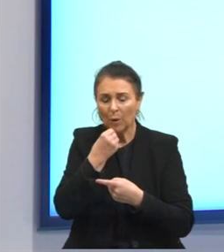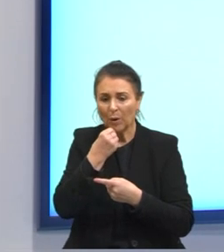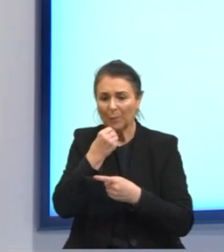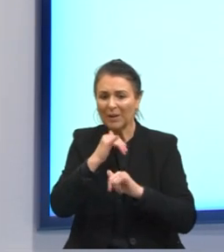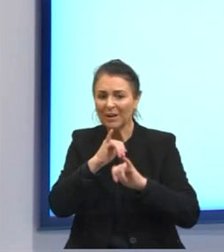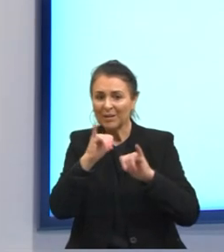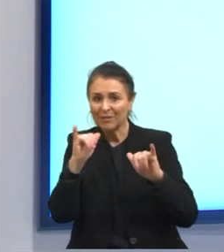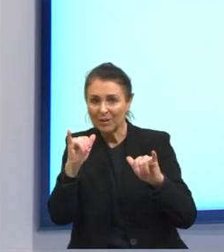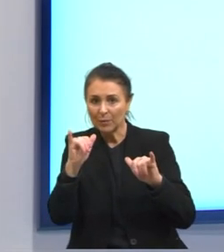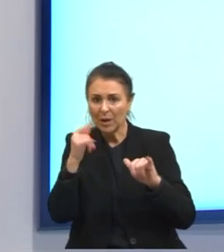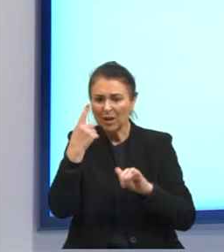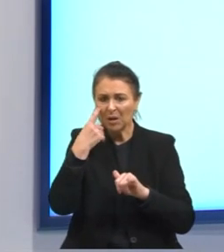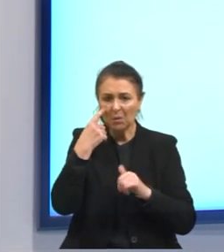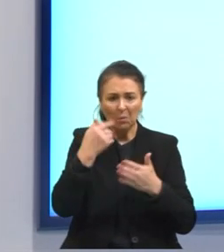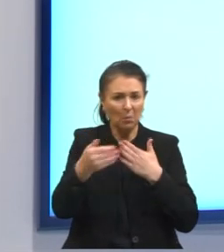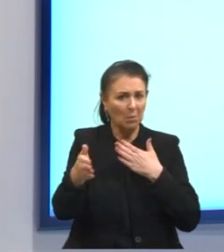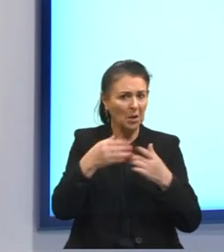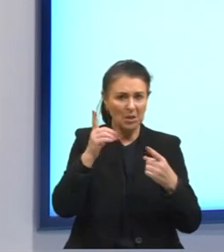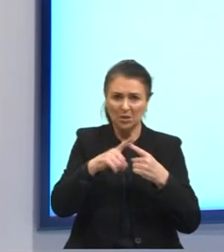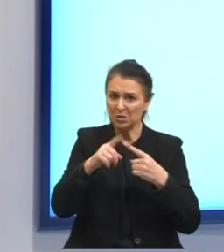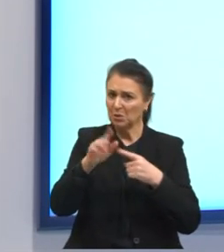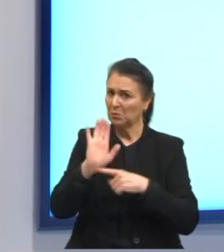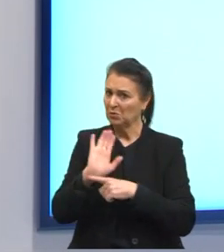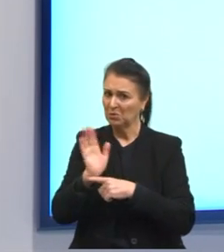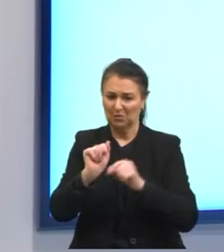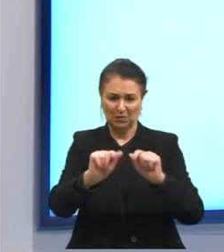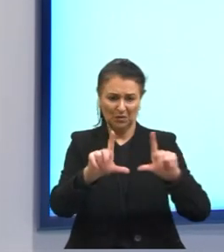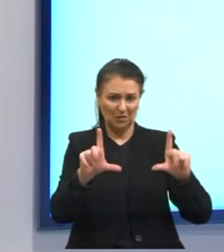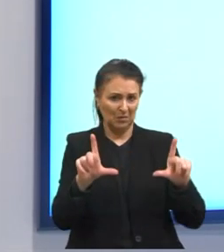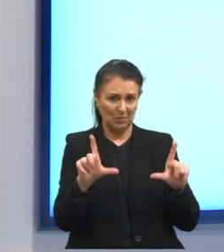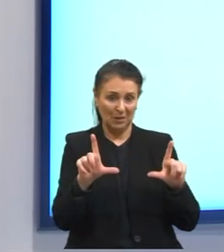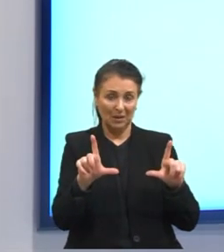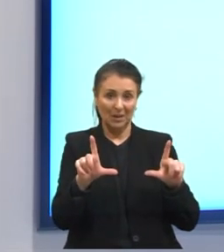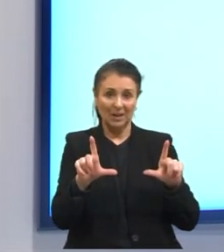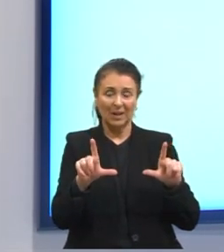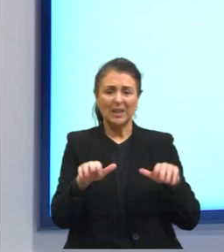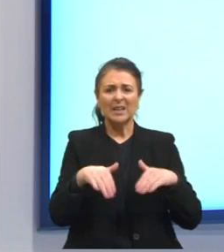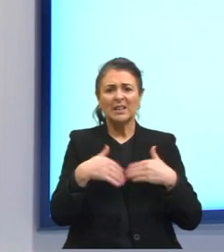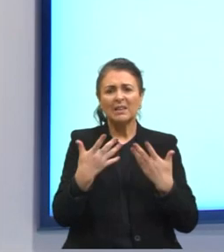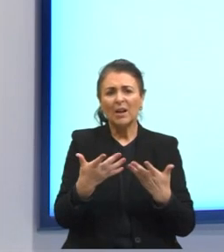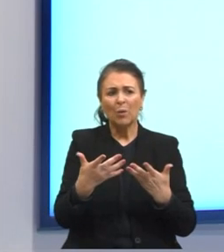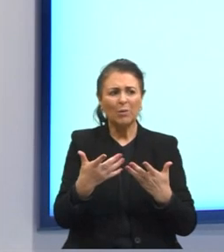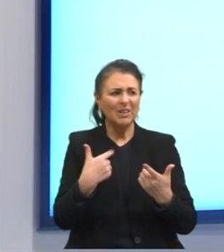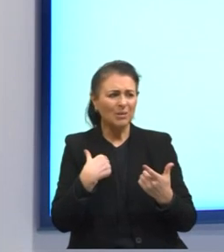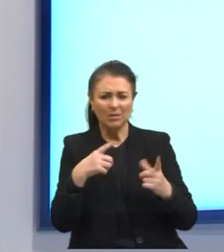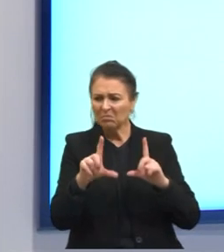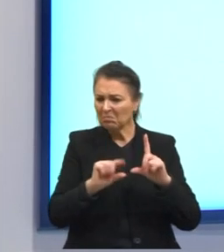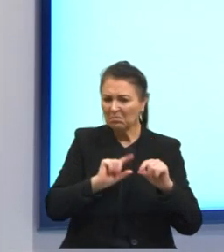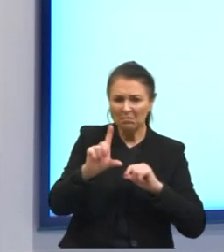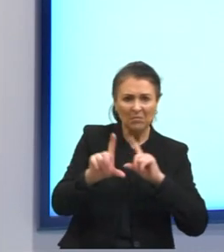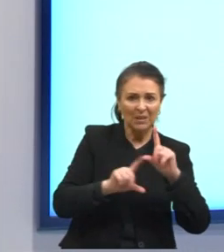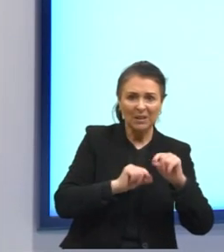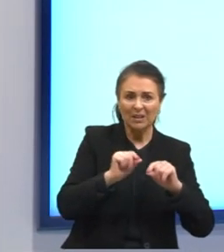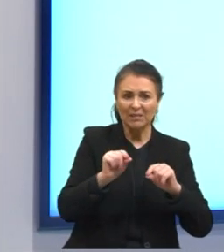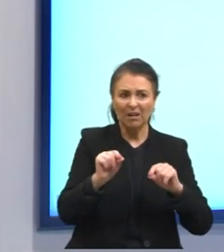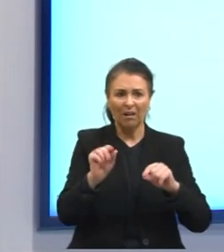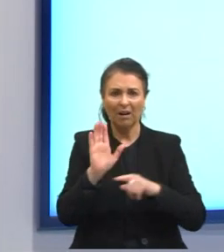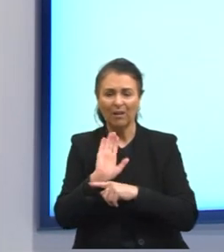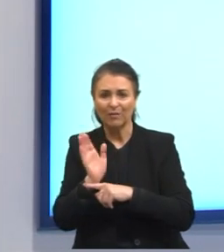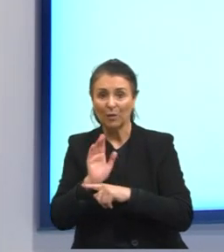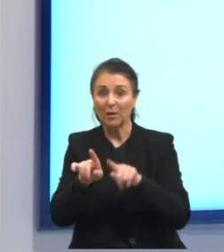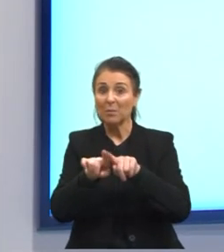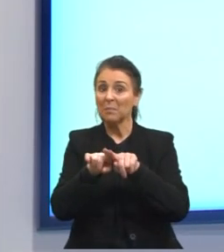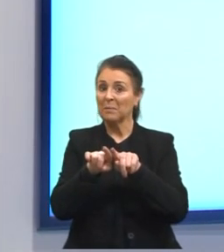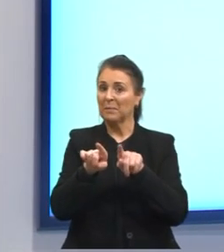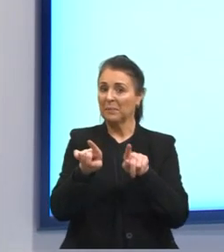que ele assiste qualquer tipo de filme, qualquer película. Então, ele não tem preferência em relação aos filmes, mas